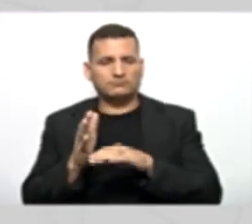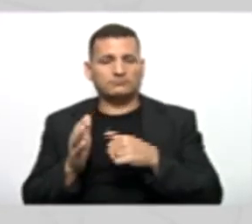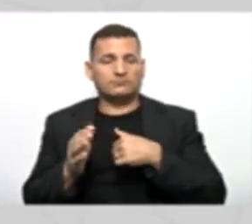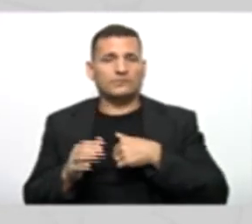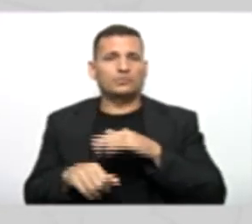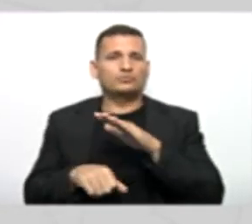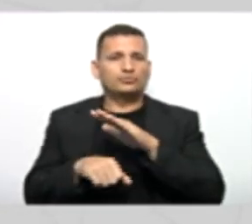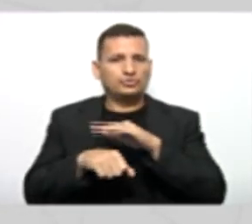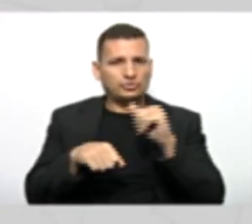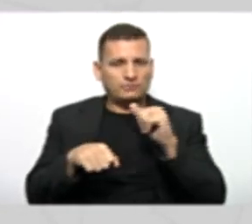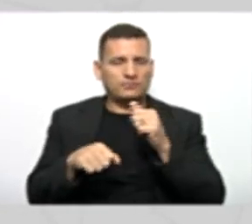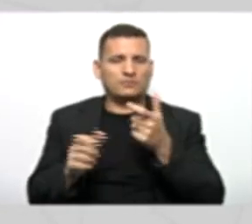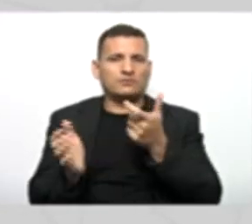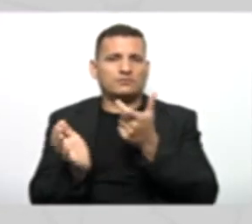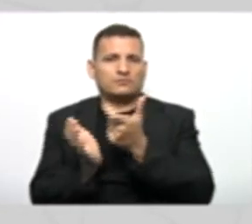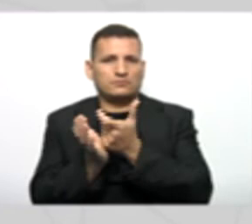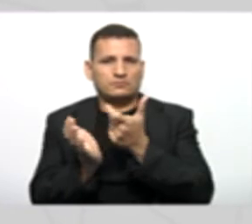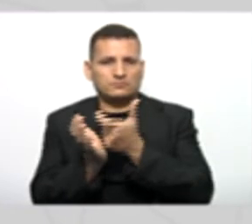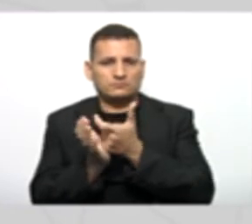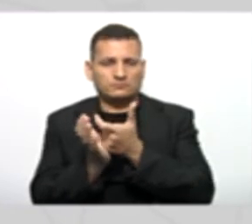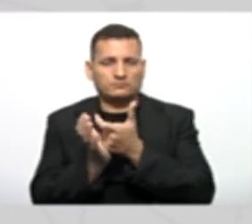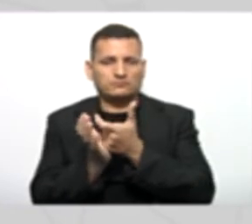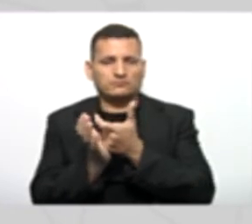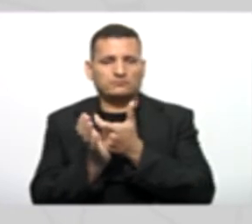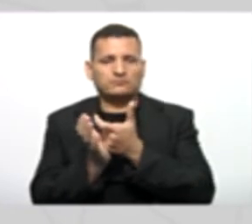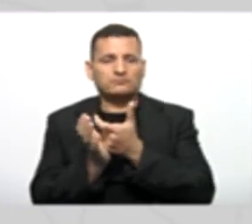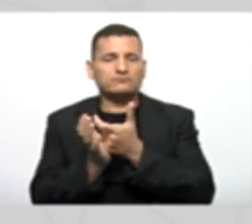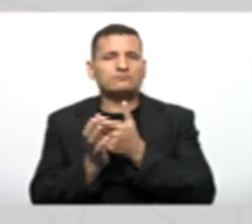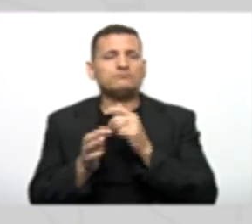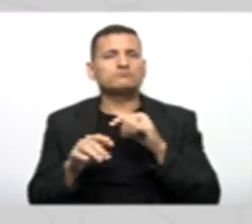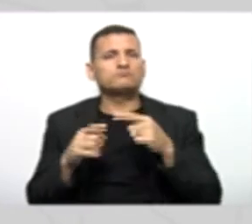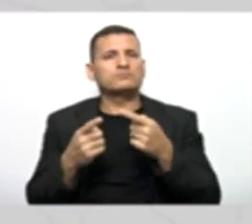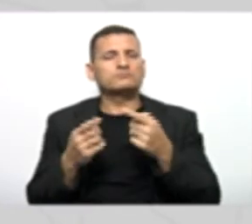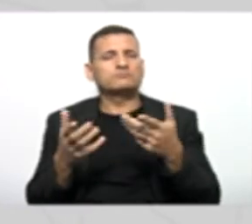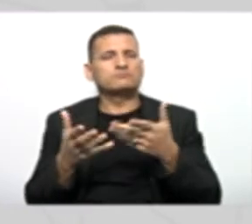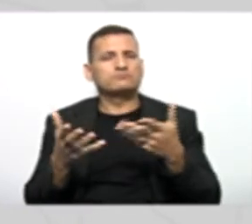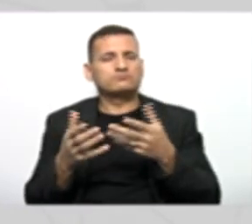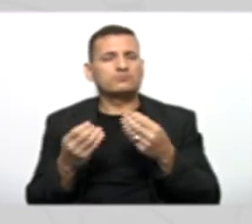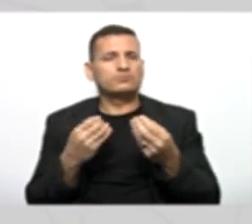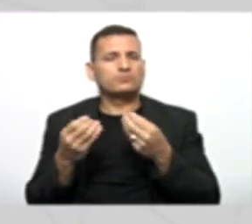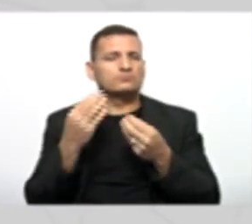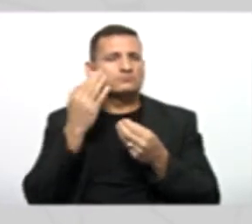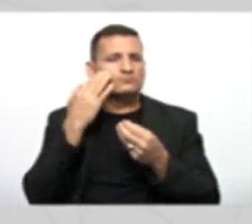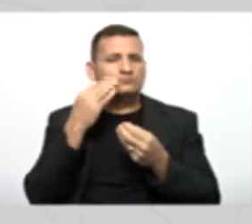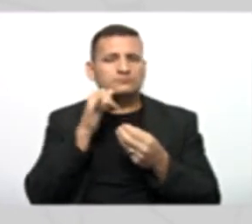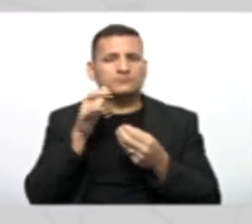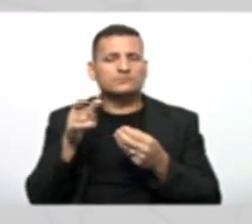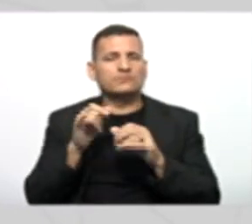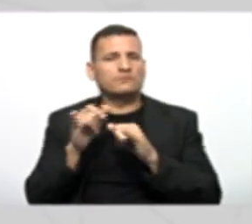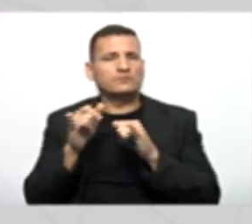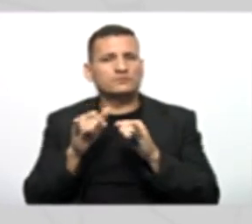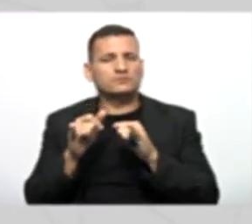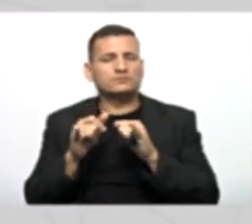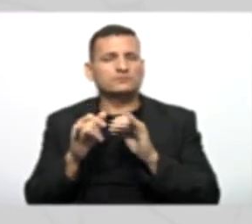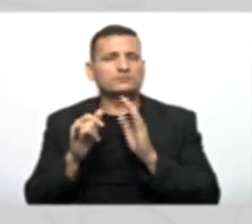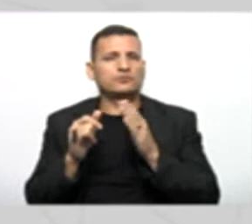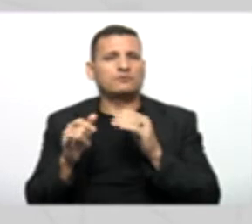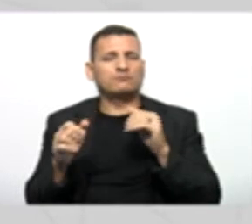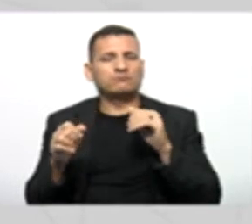a classe pessoa física Criar o meu objeto Pessoa física Mas e aí Como é que eu vou saber Se realmente essas informações Foram lá